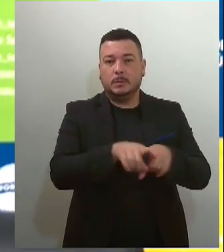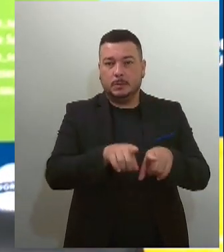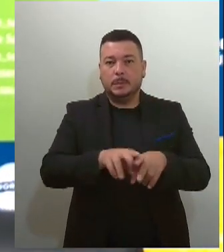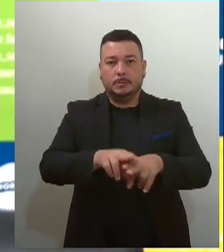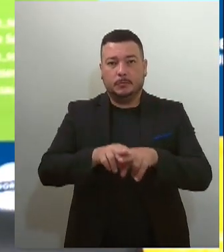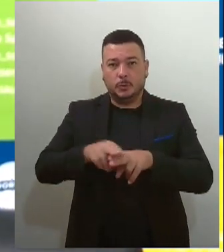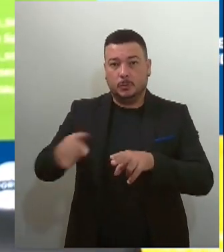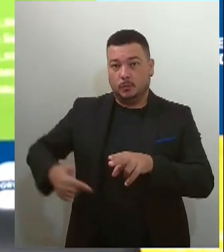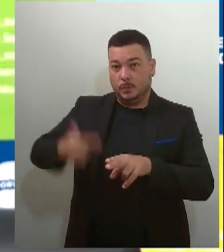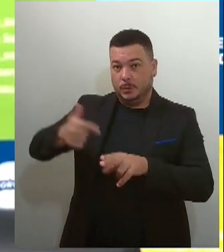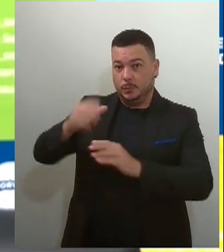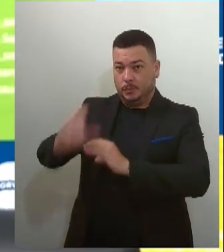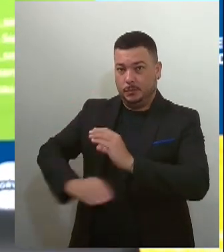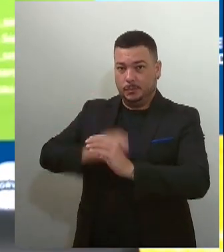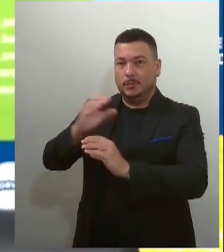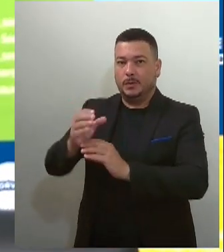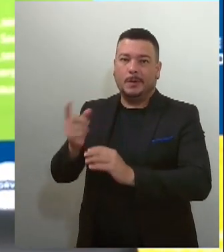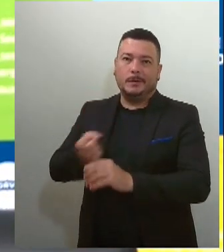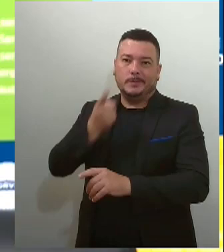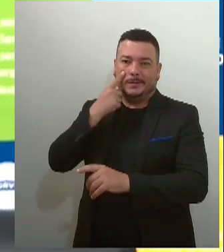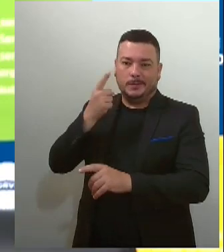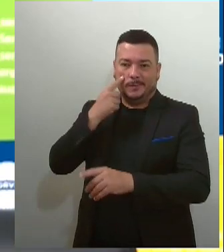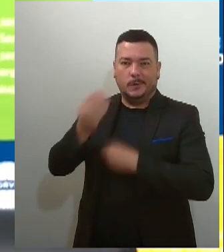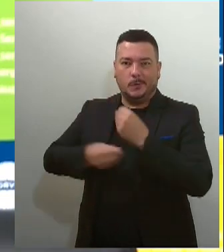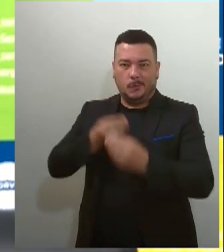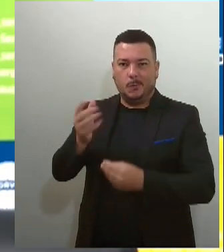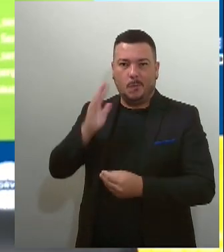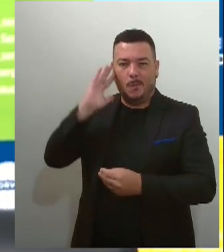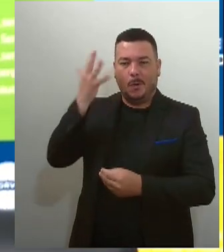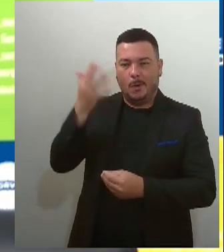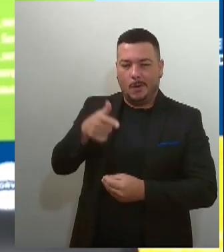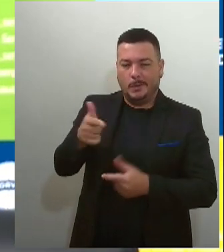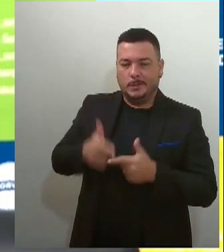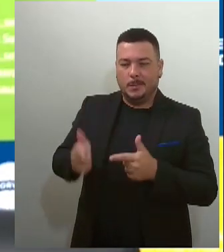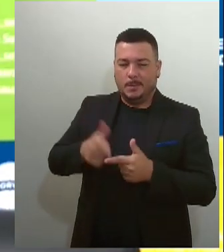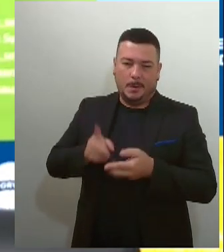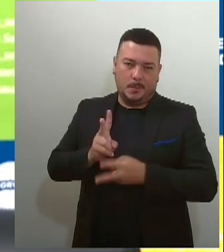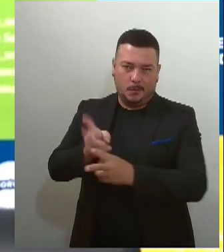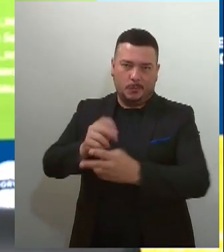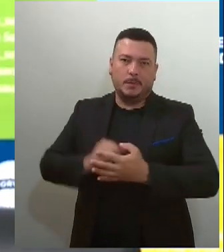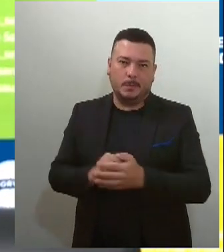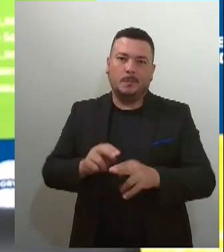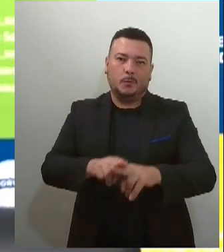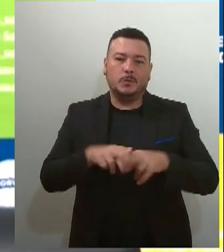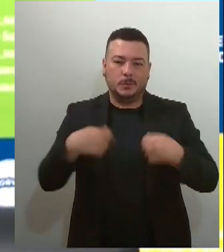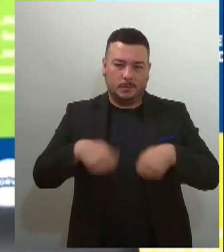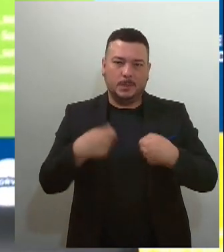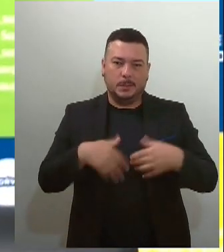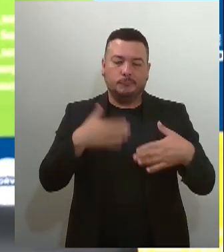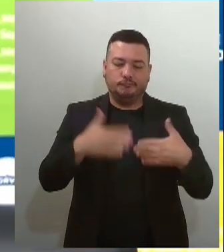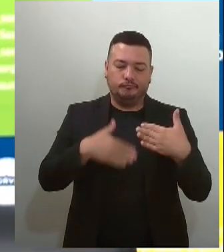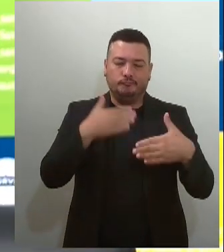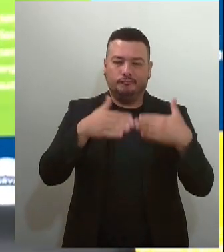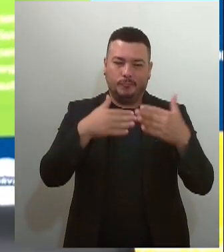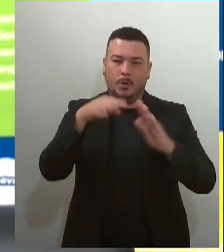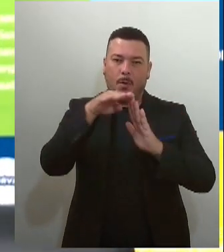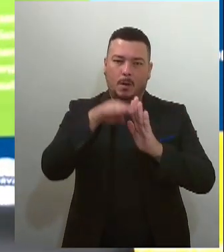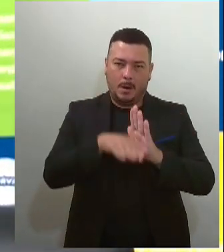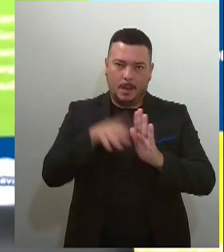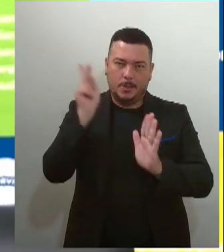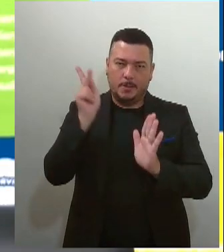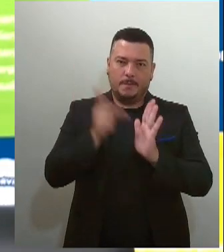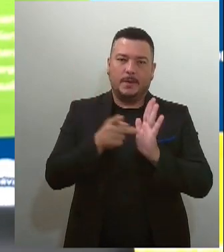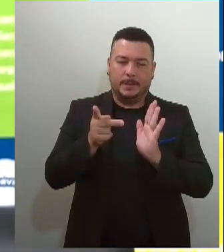2024 essa situação de controle continuar. Para isso, a gente precisa desenvolver as ações realmente, né? No